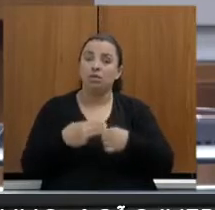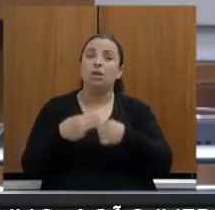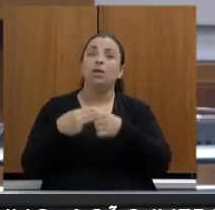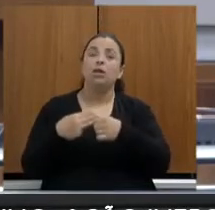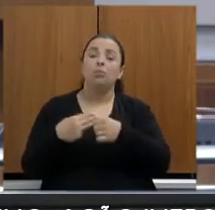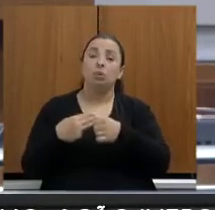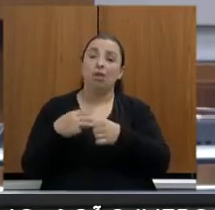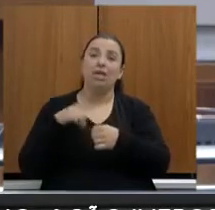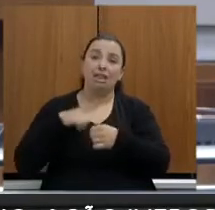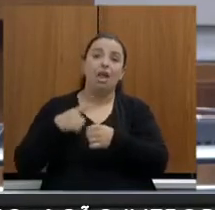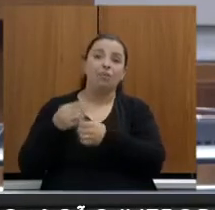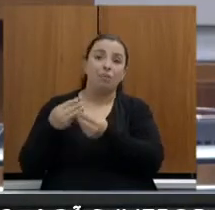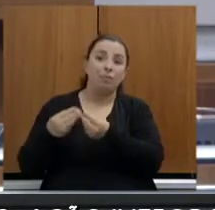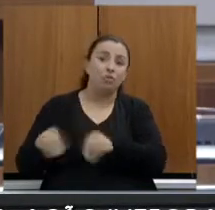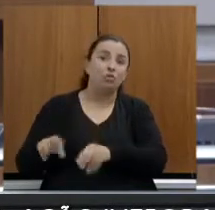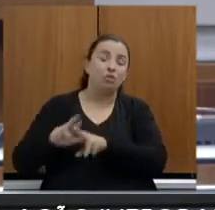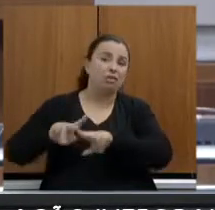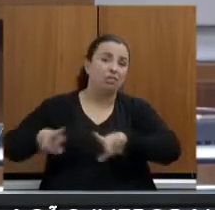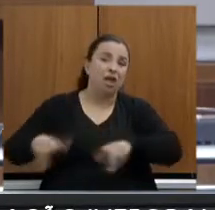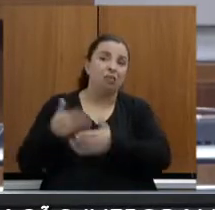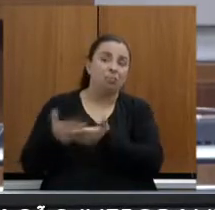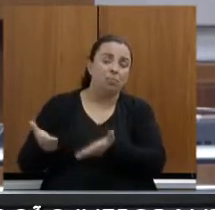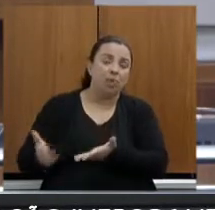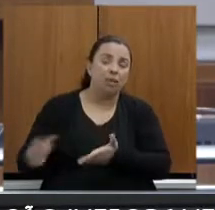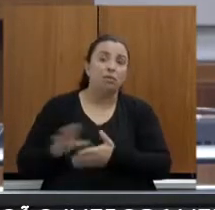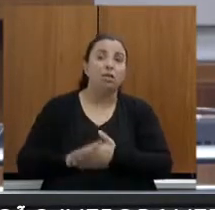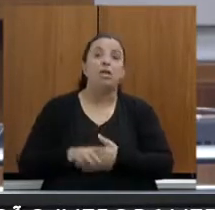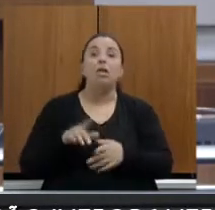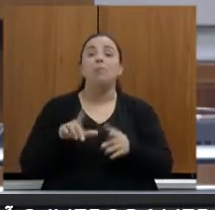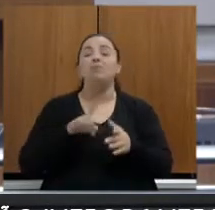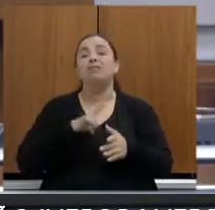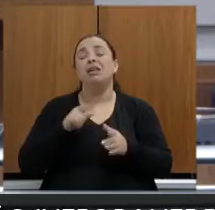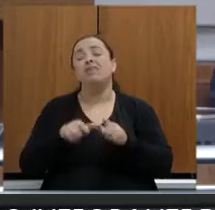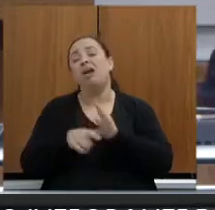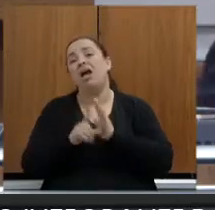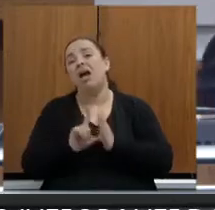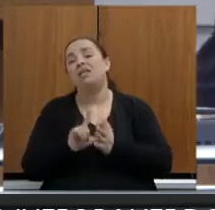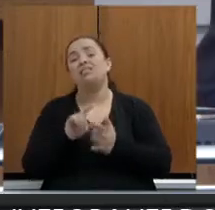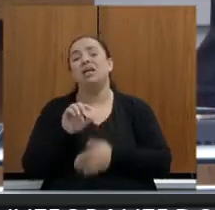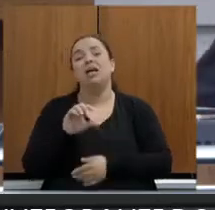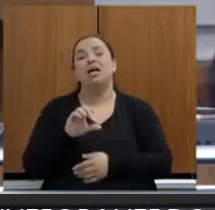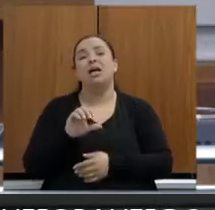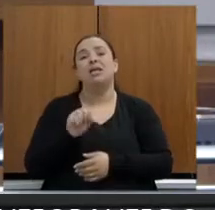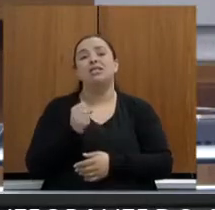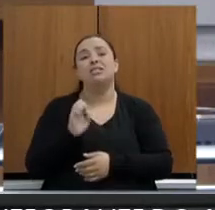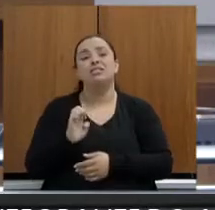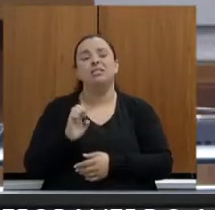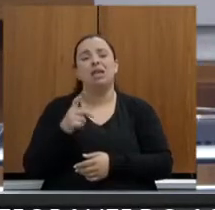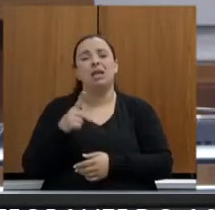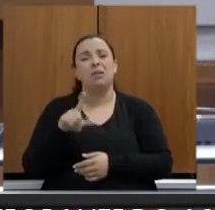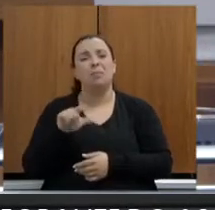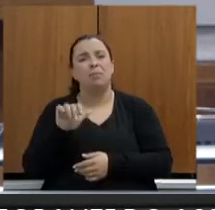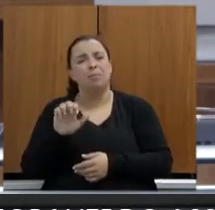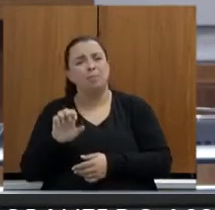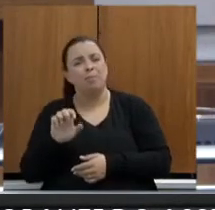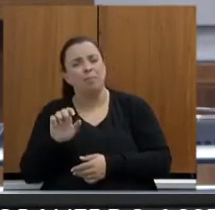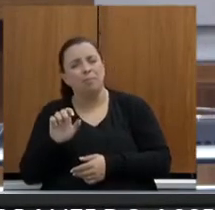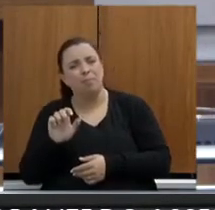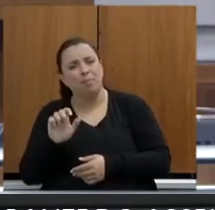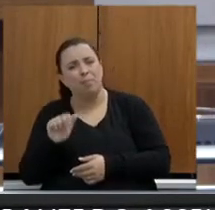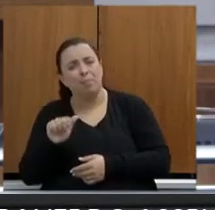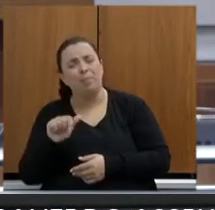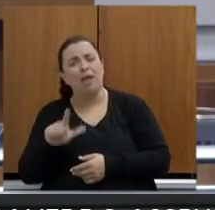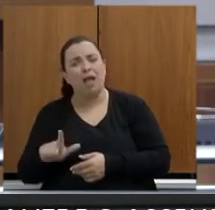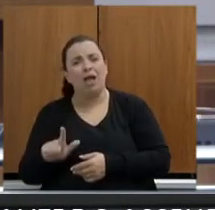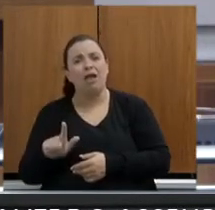CEPLAG coordenou com audiências públicas. Então, para consulta popular, para que você priorize isso. Então, isso é reparar. Reparar o que